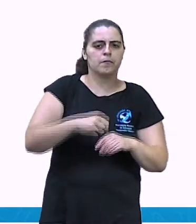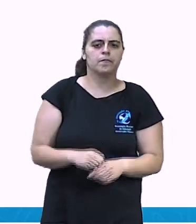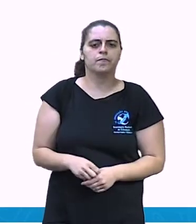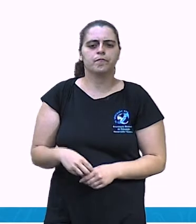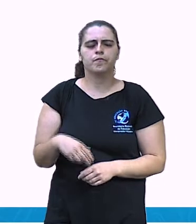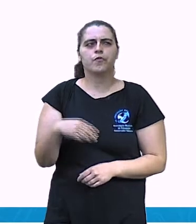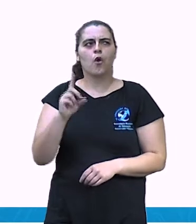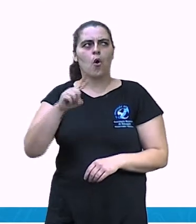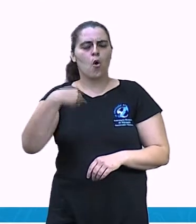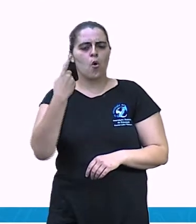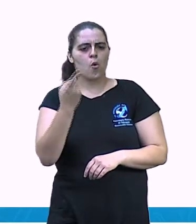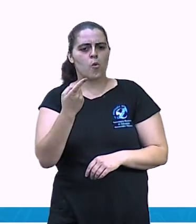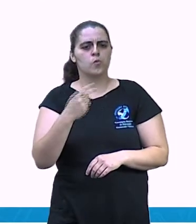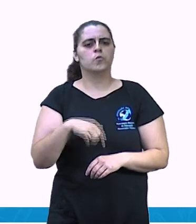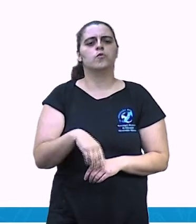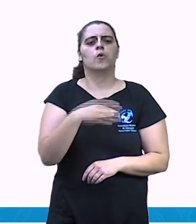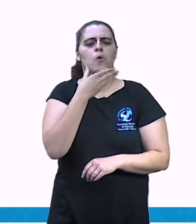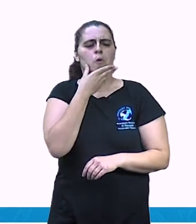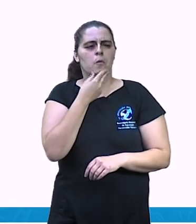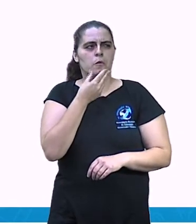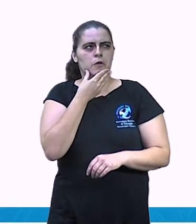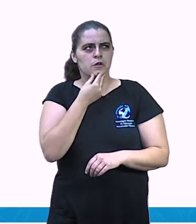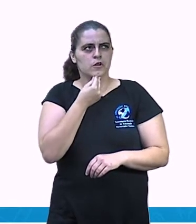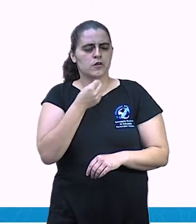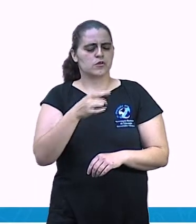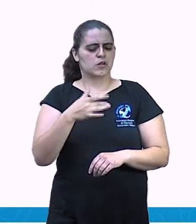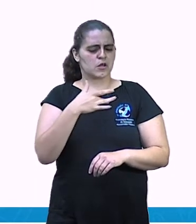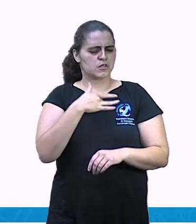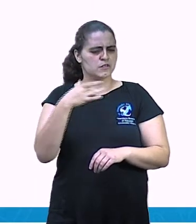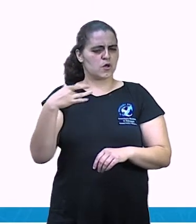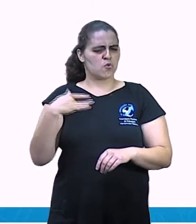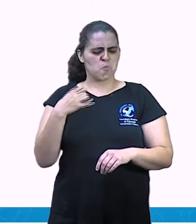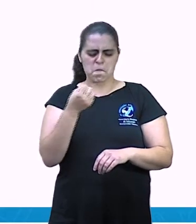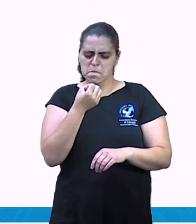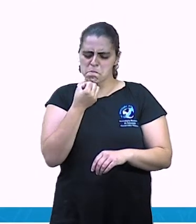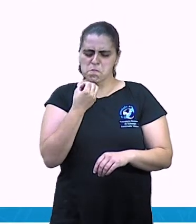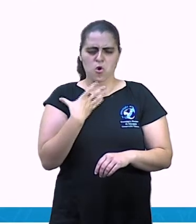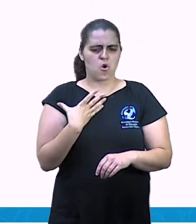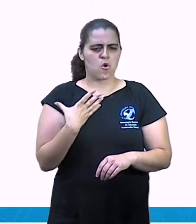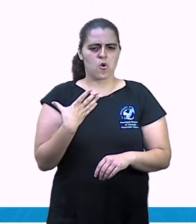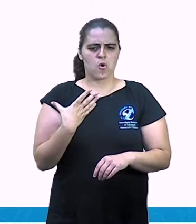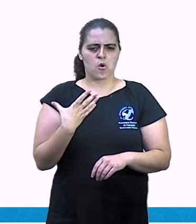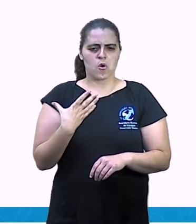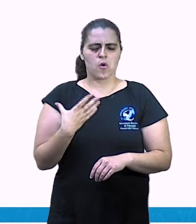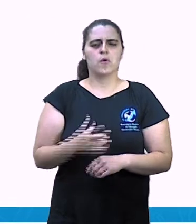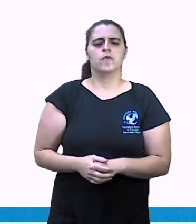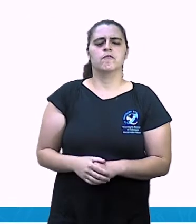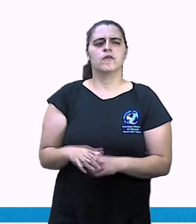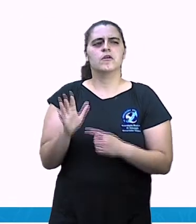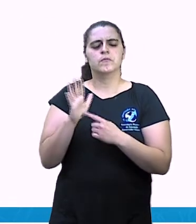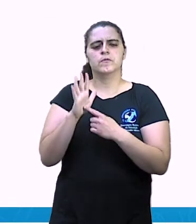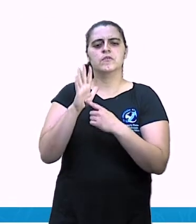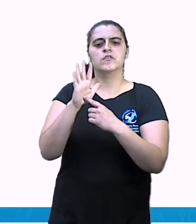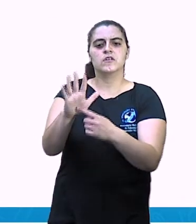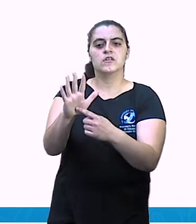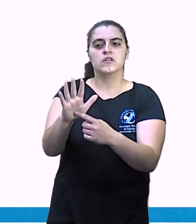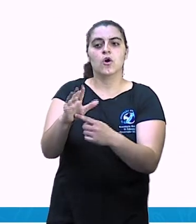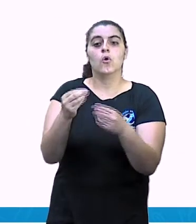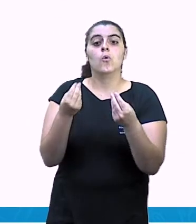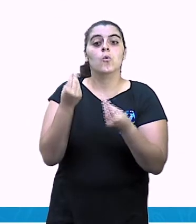O menino está com saúde. Ó, está vai me indicar